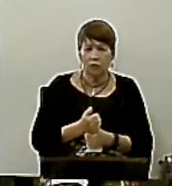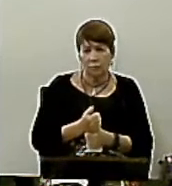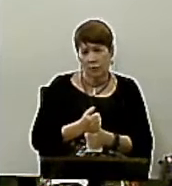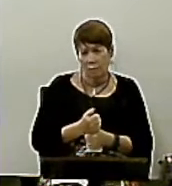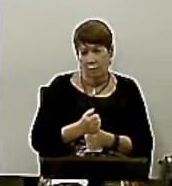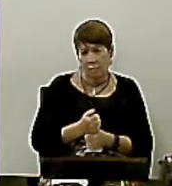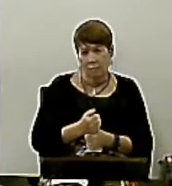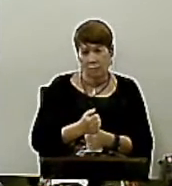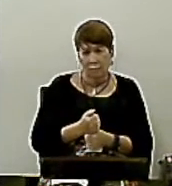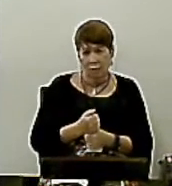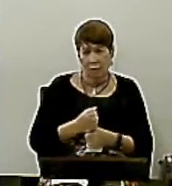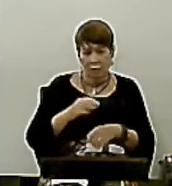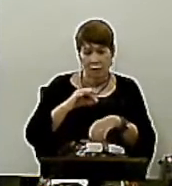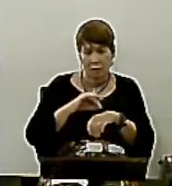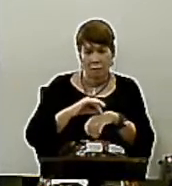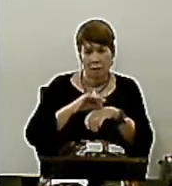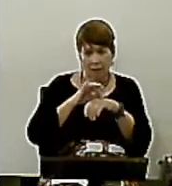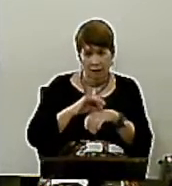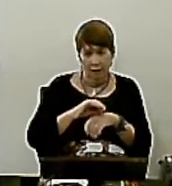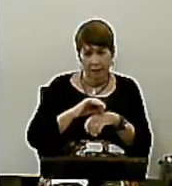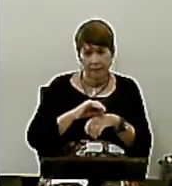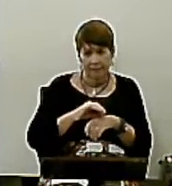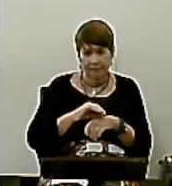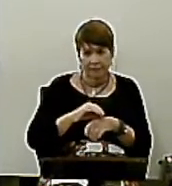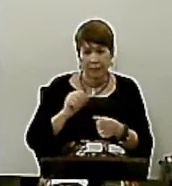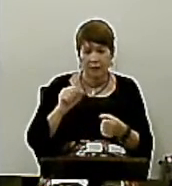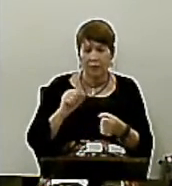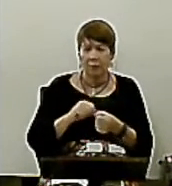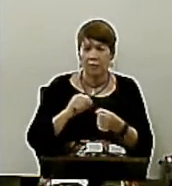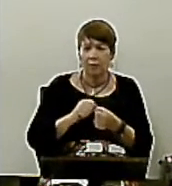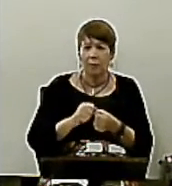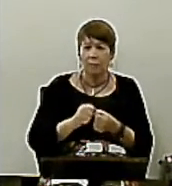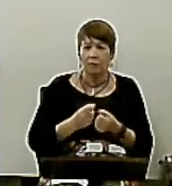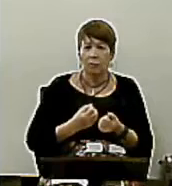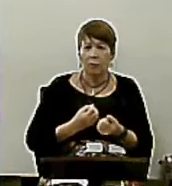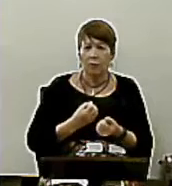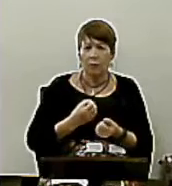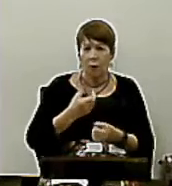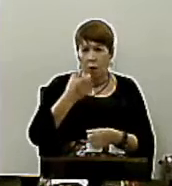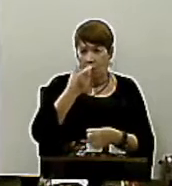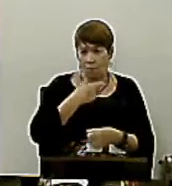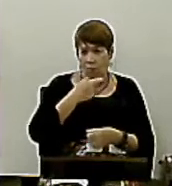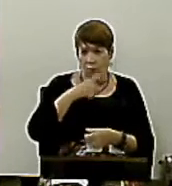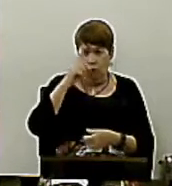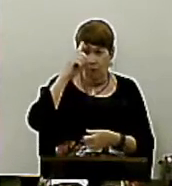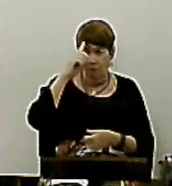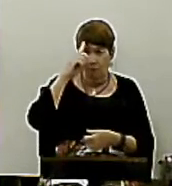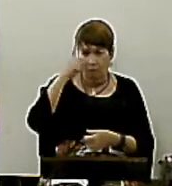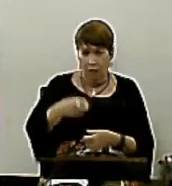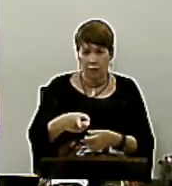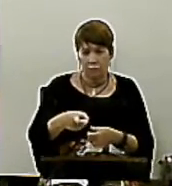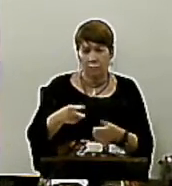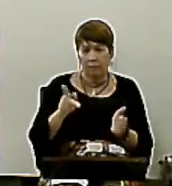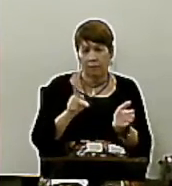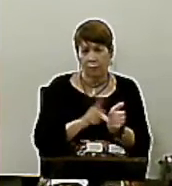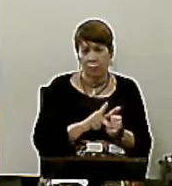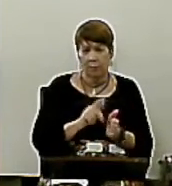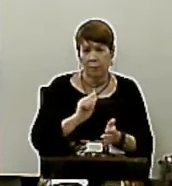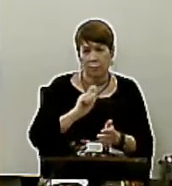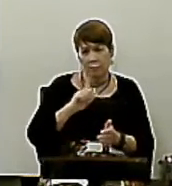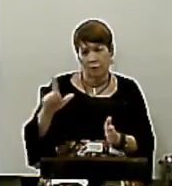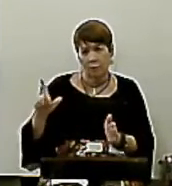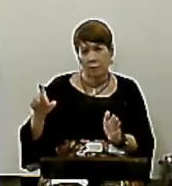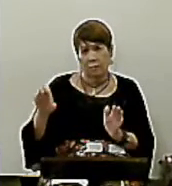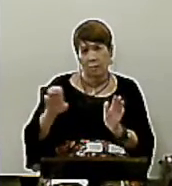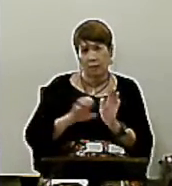E produzirá Em nós O fruto Que combina Exatamente Em domínio Próprio Gálatas 5